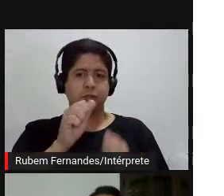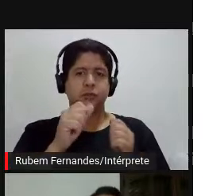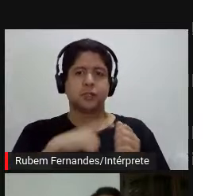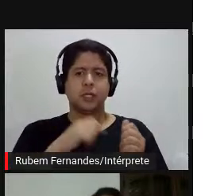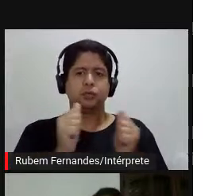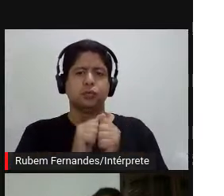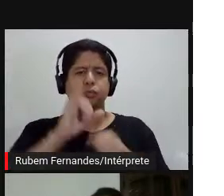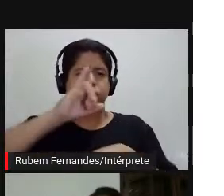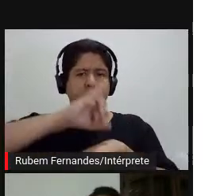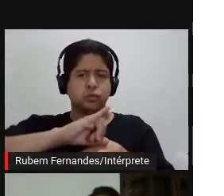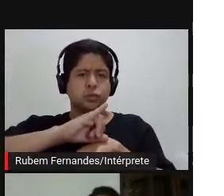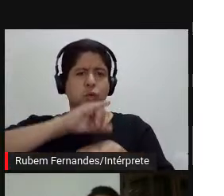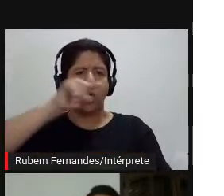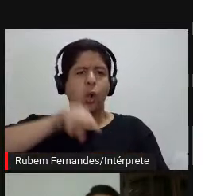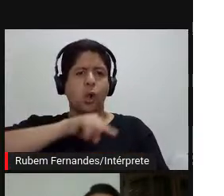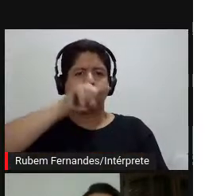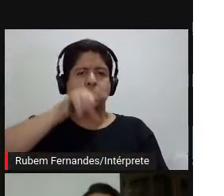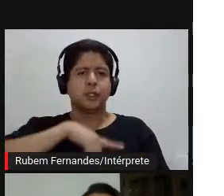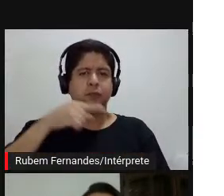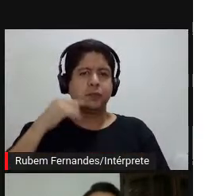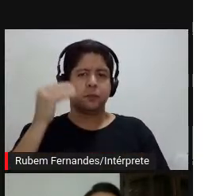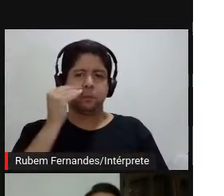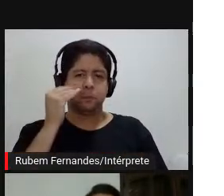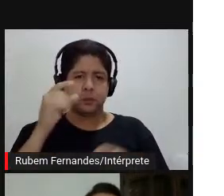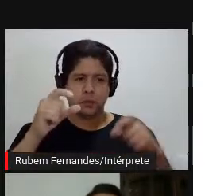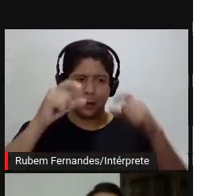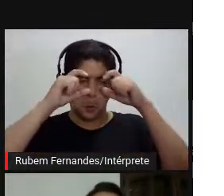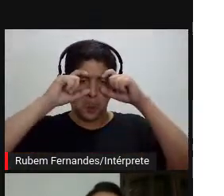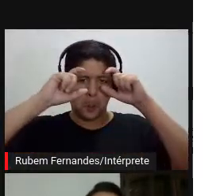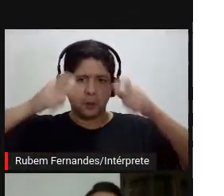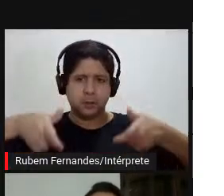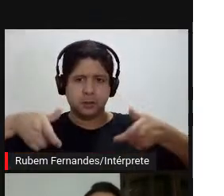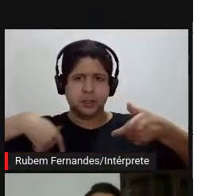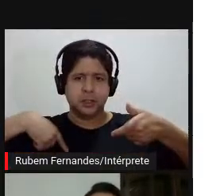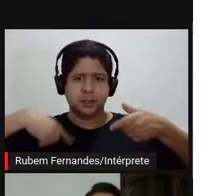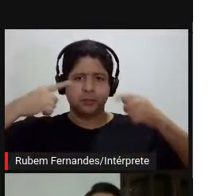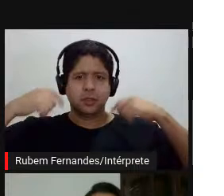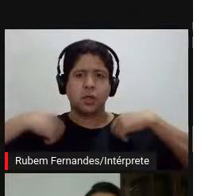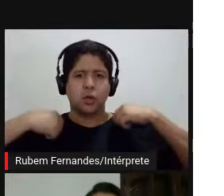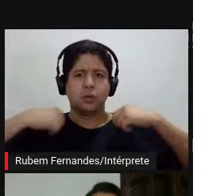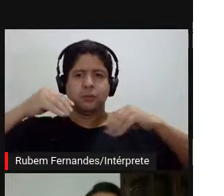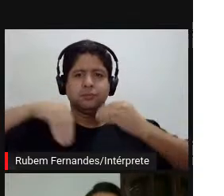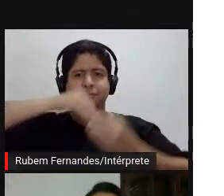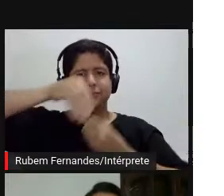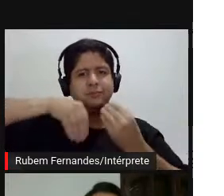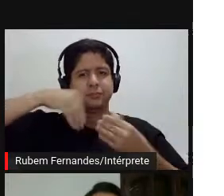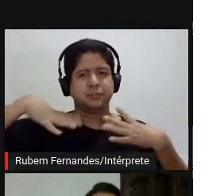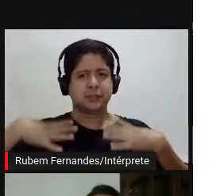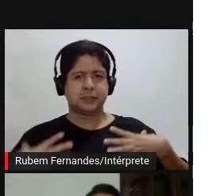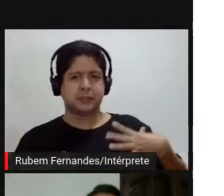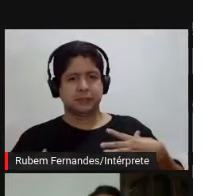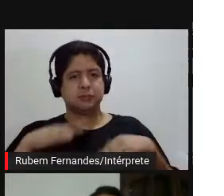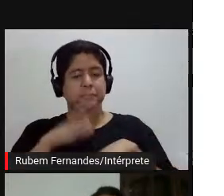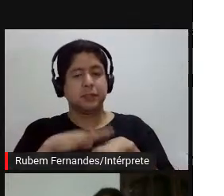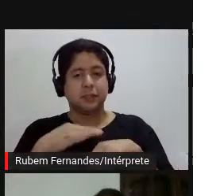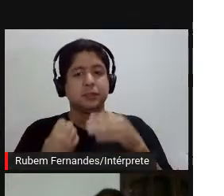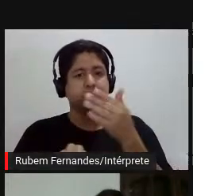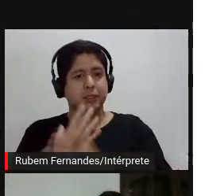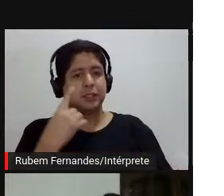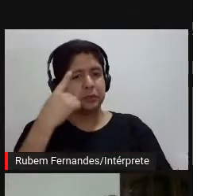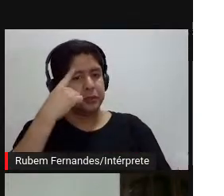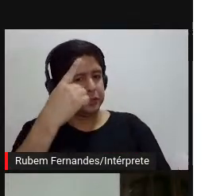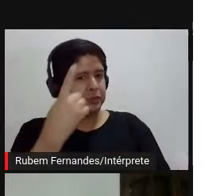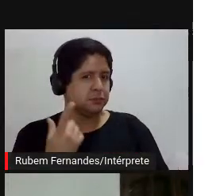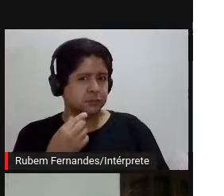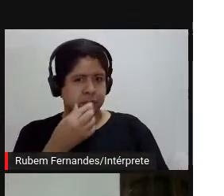onde eu pude experimentar esse óculos, inclusive, estava também vestindo um parão golé que eu tinha desenvolvido nesse dia, e eu comecei a pensar,